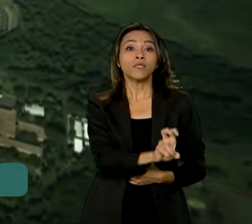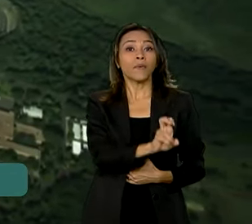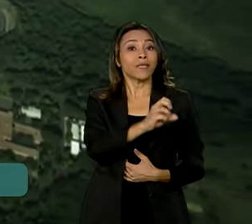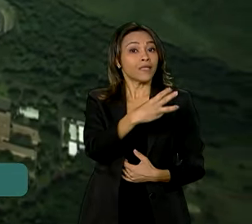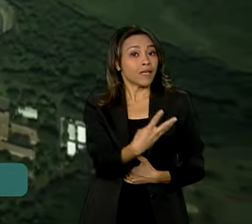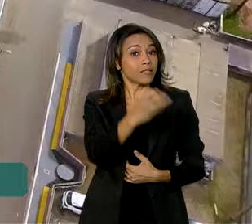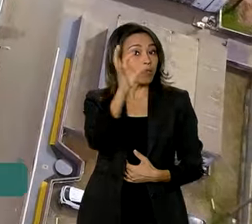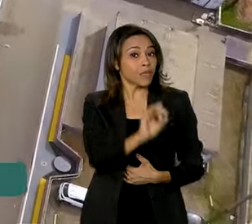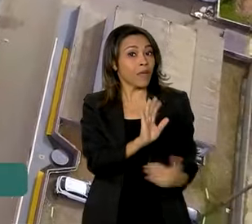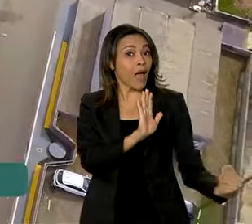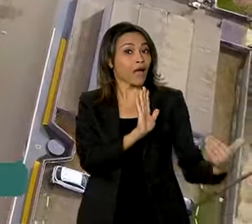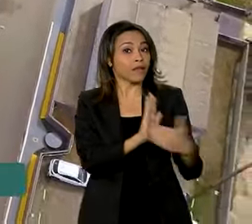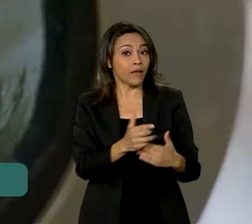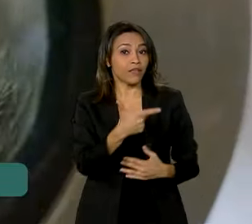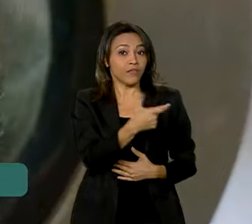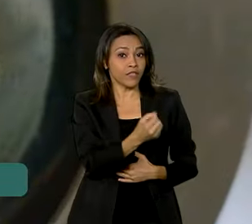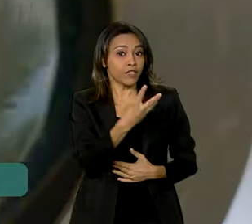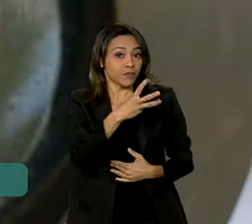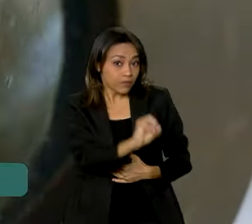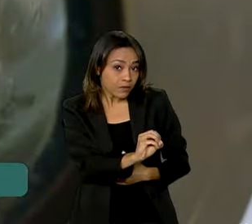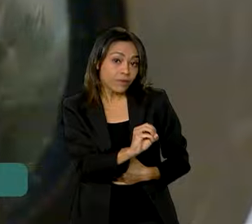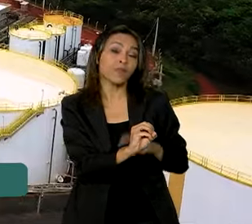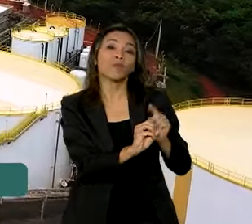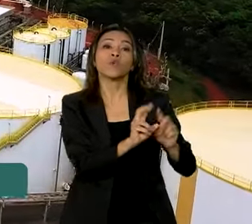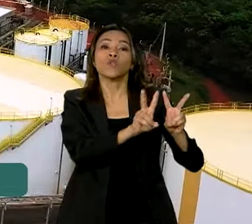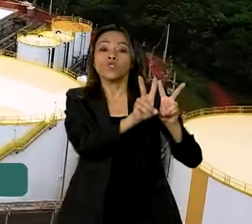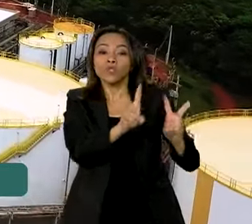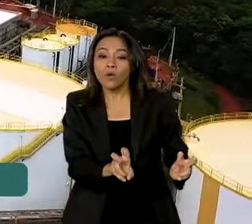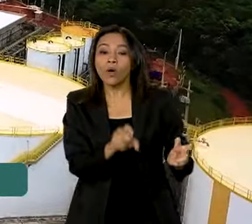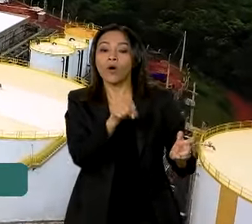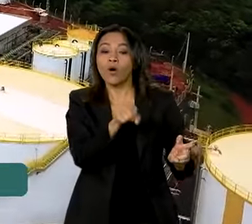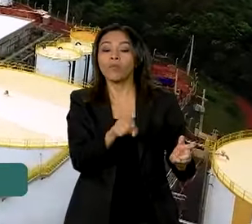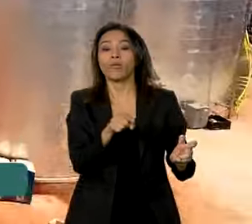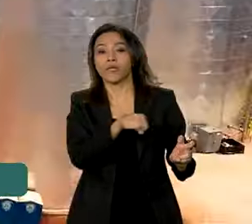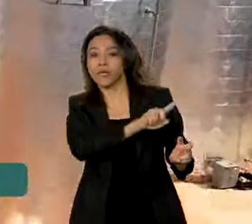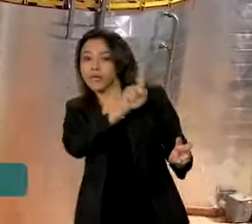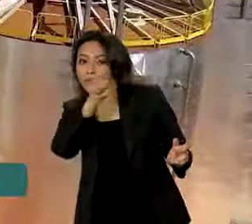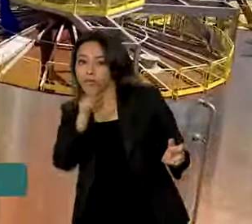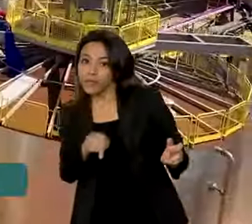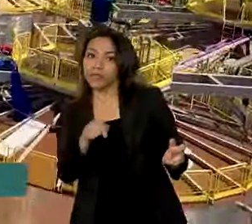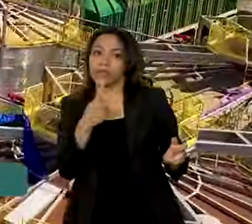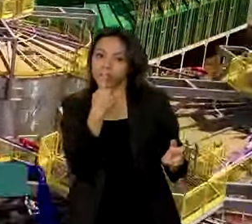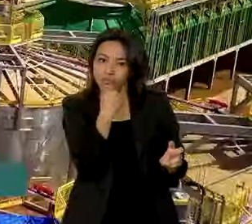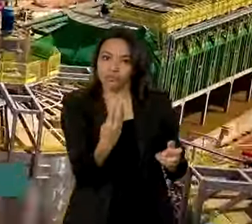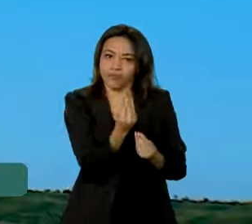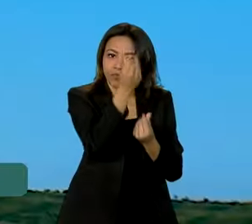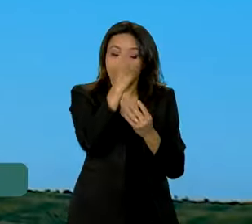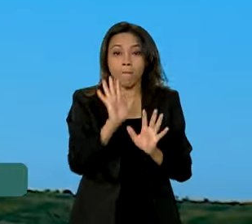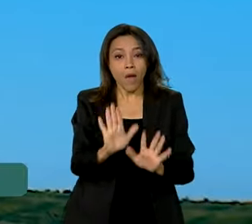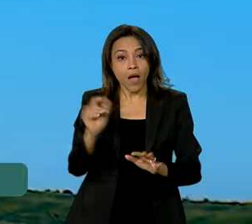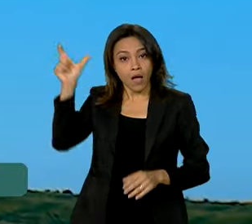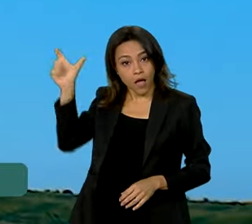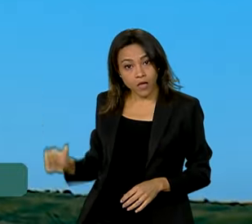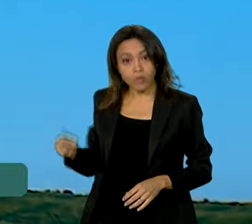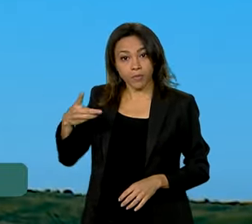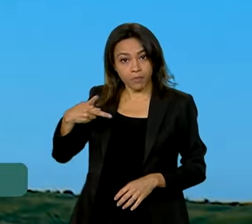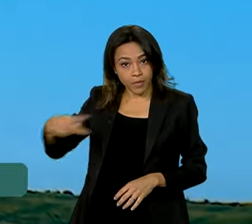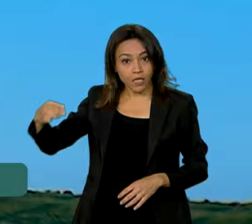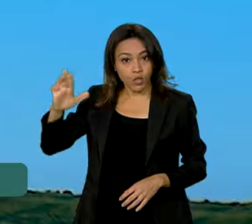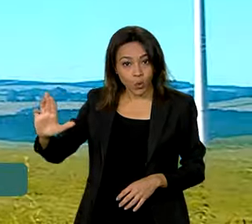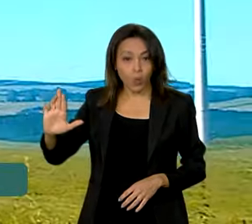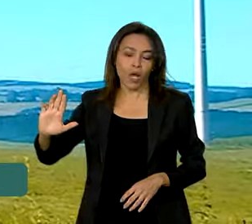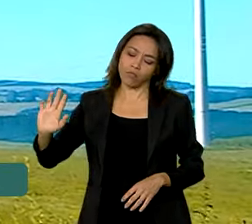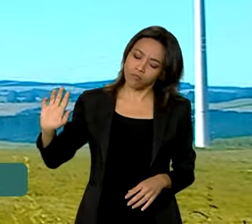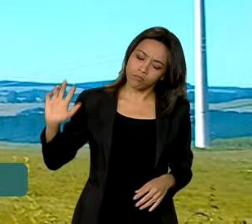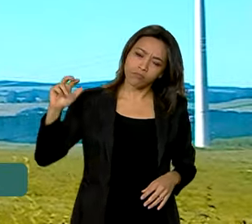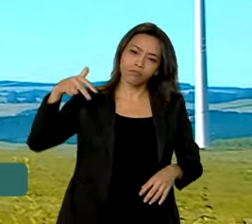até 2030 em relação às emissões de 2025. Mas o presidente Lula colocou a discussão em